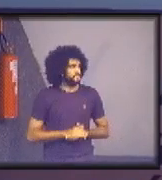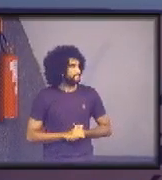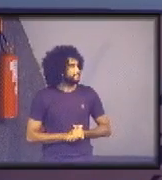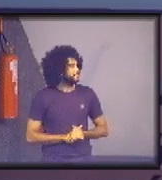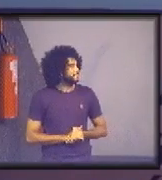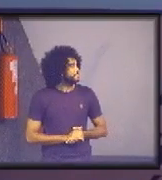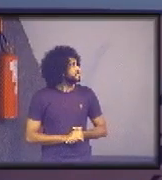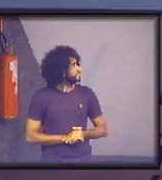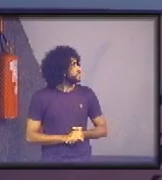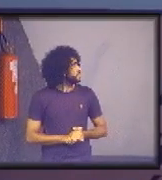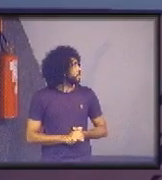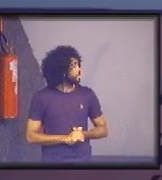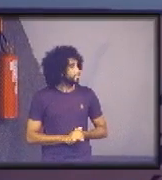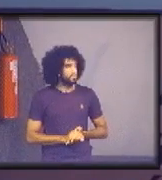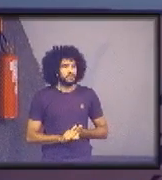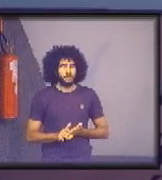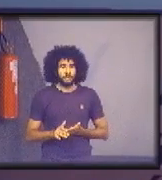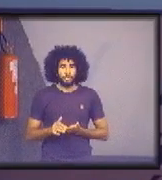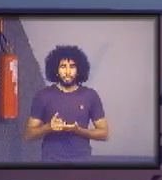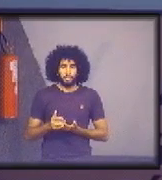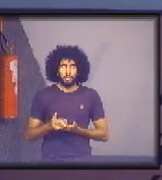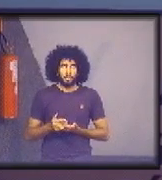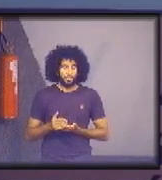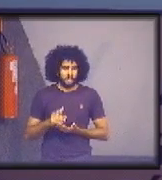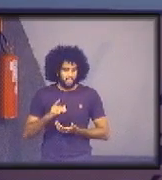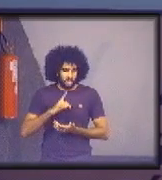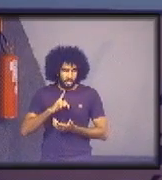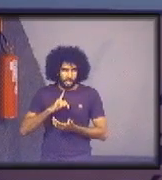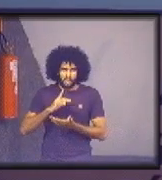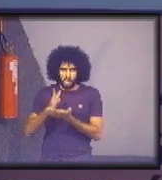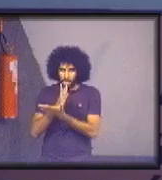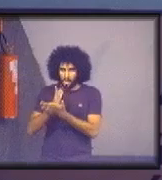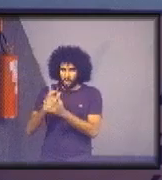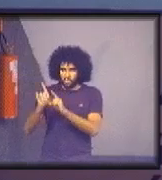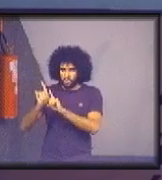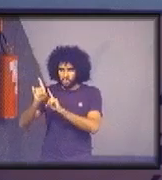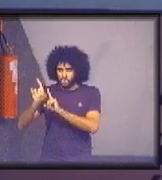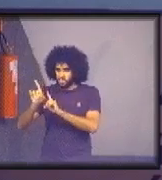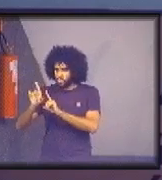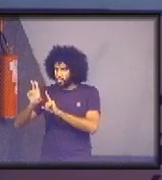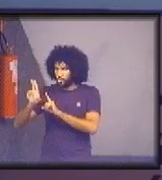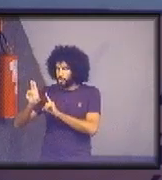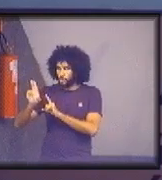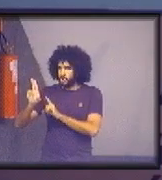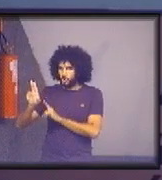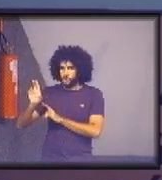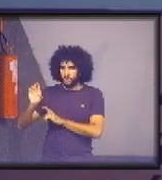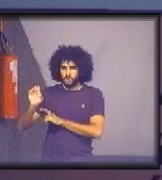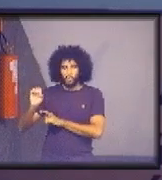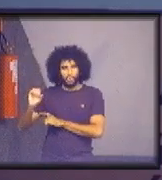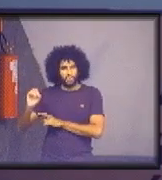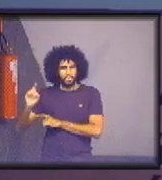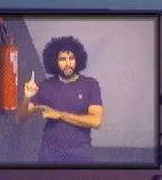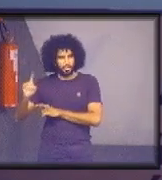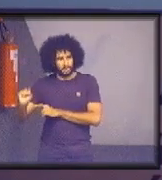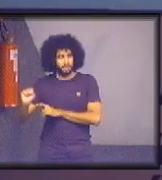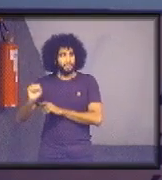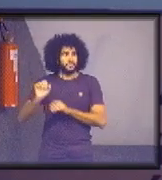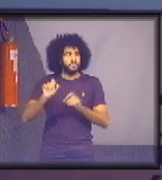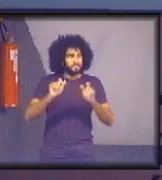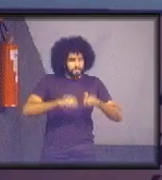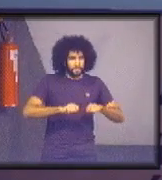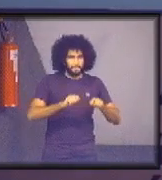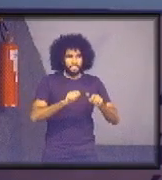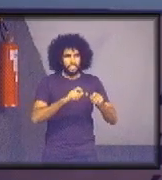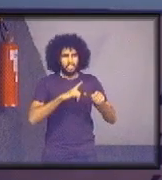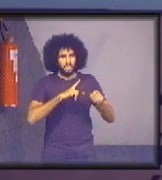As sessões judiciárias dos estados poderiam integrar o ranking dos estados IDS? Aqui a gente fez uma opção por restringir o tribunal,